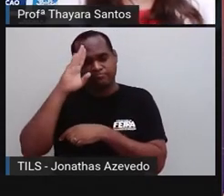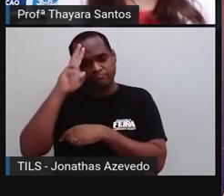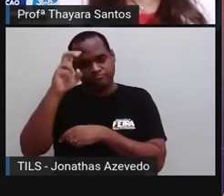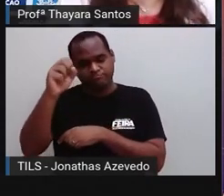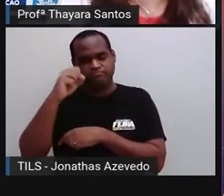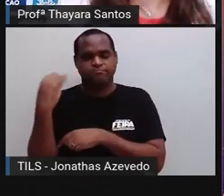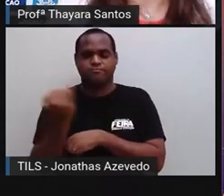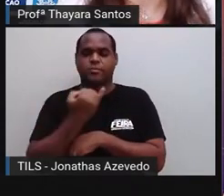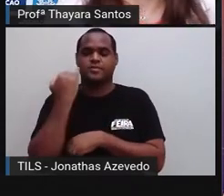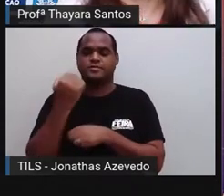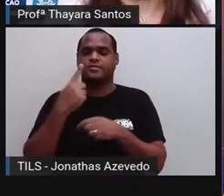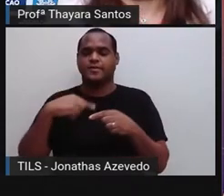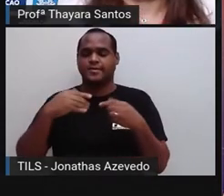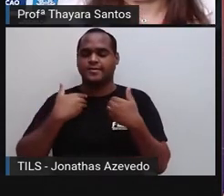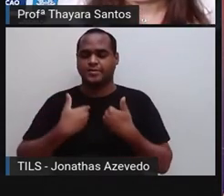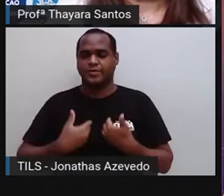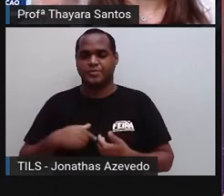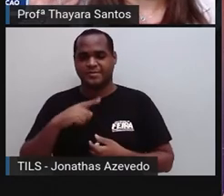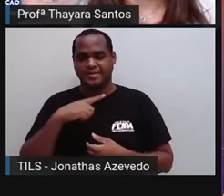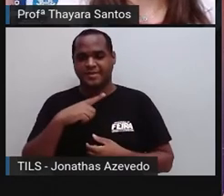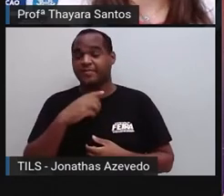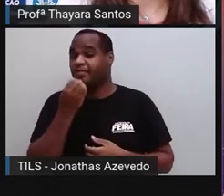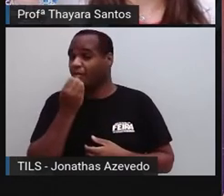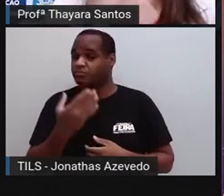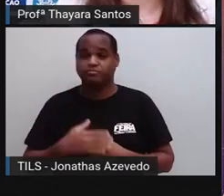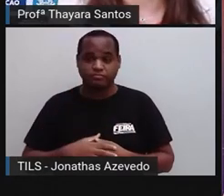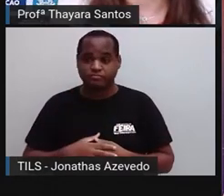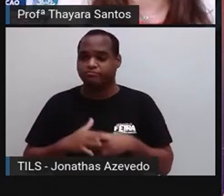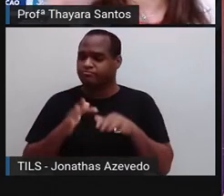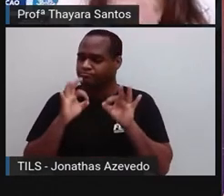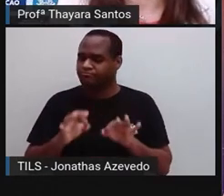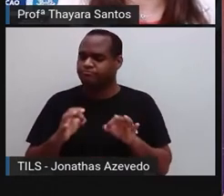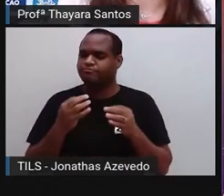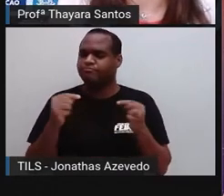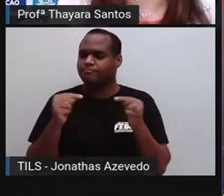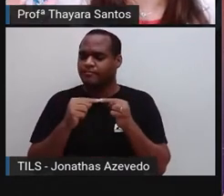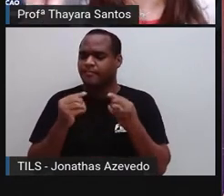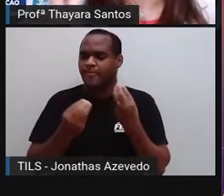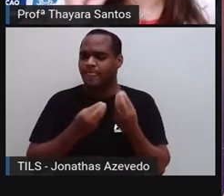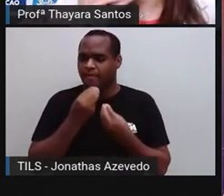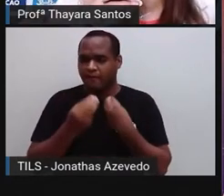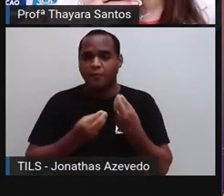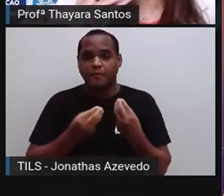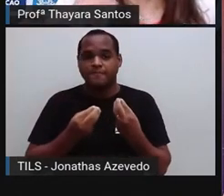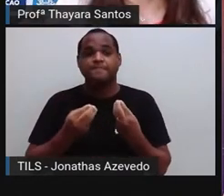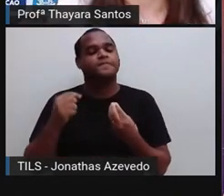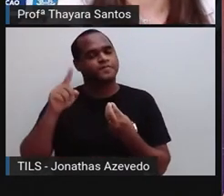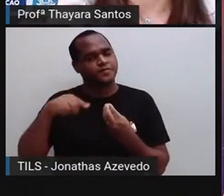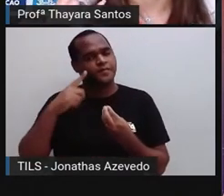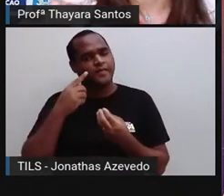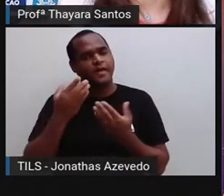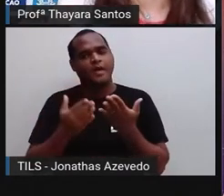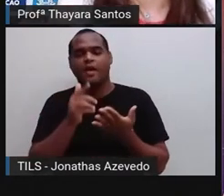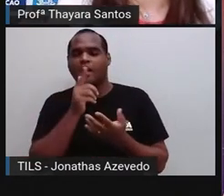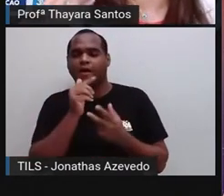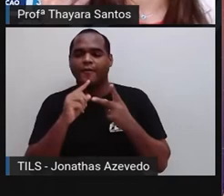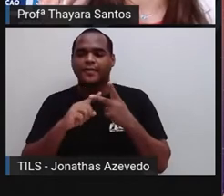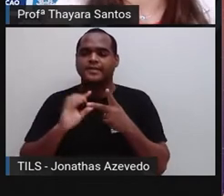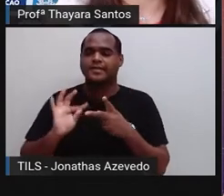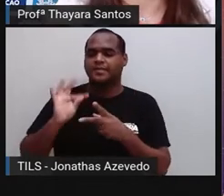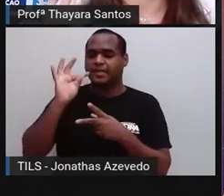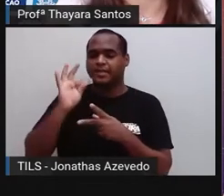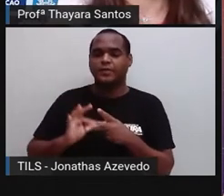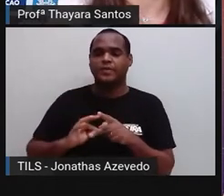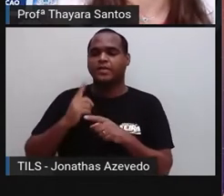muito importantes no nosso organismo. E justamente por controlar a água, a temperatura